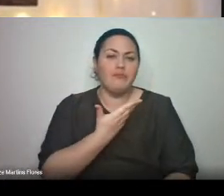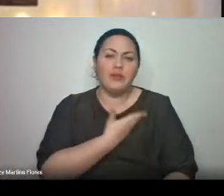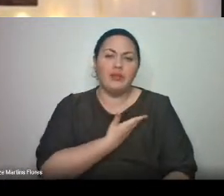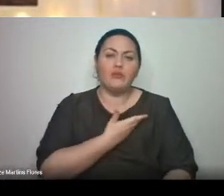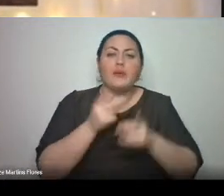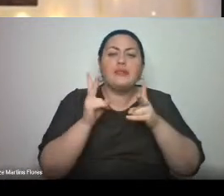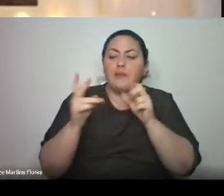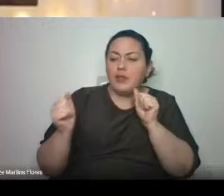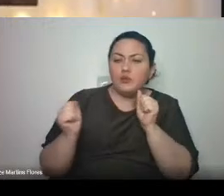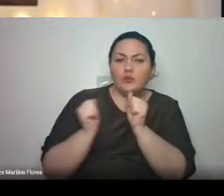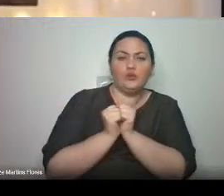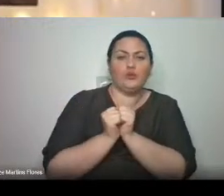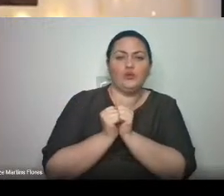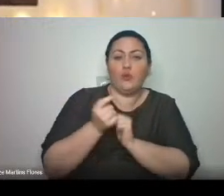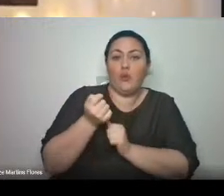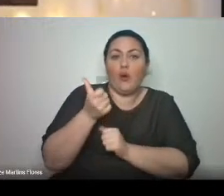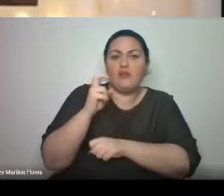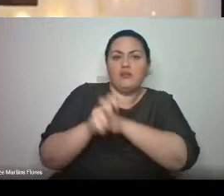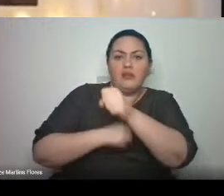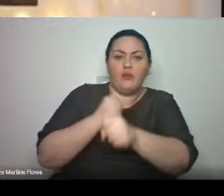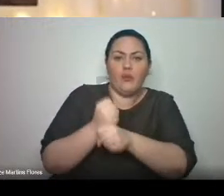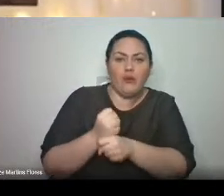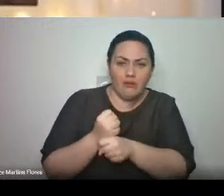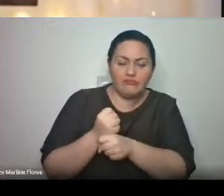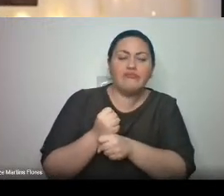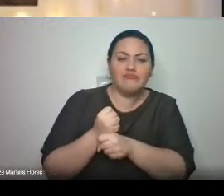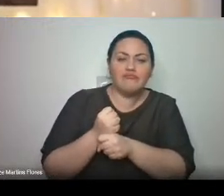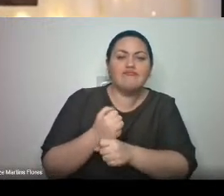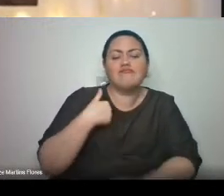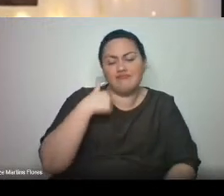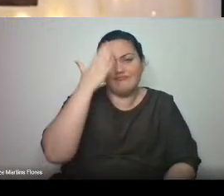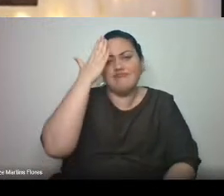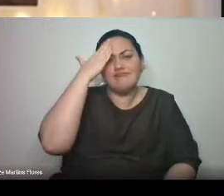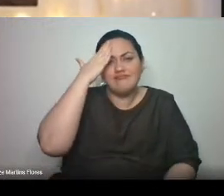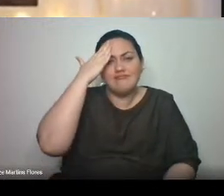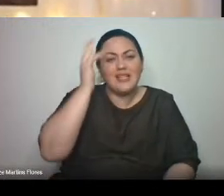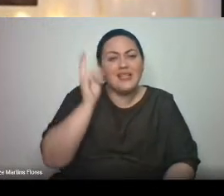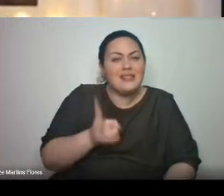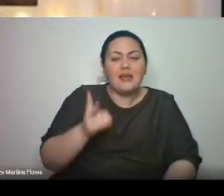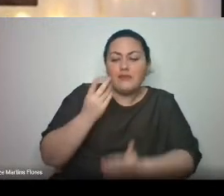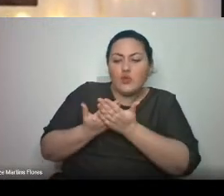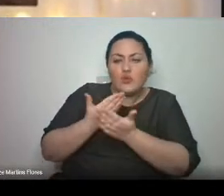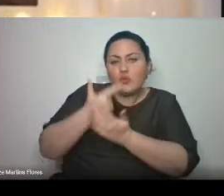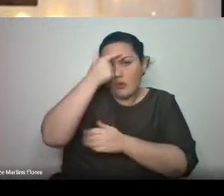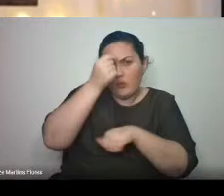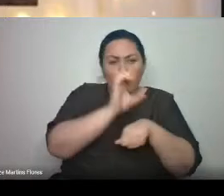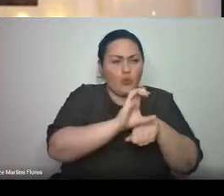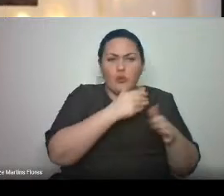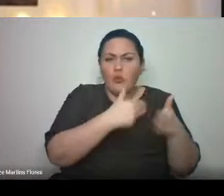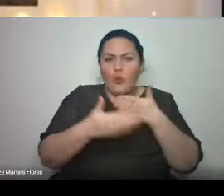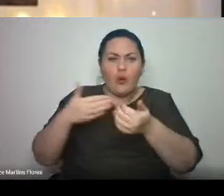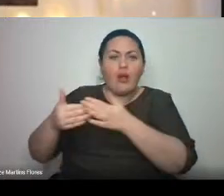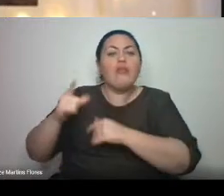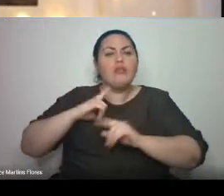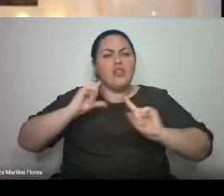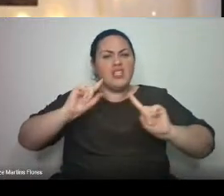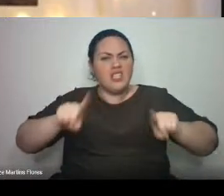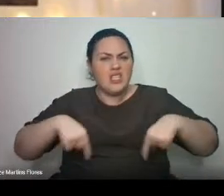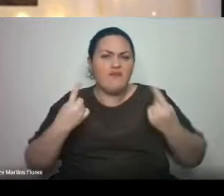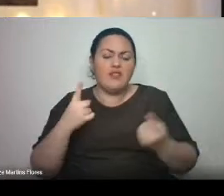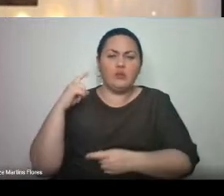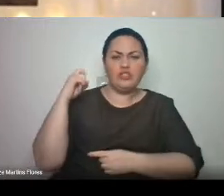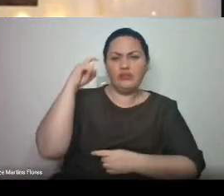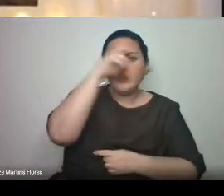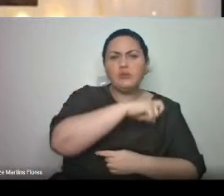nosso lado durante esses quase cinco anos. Sabemos que toda graduação é marcada por dificuldades, desafios, inseguranças, e